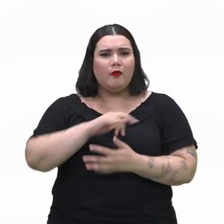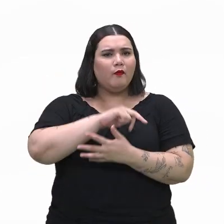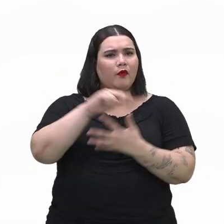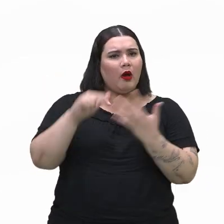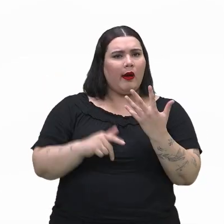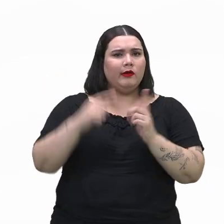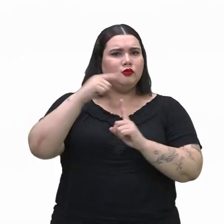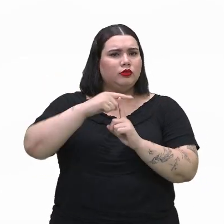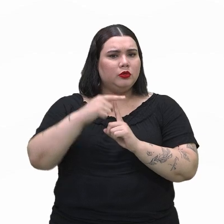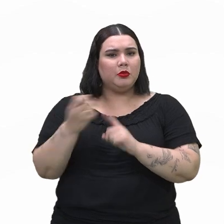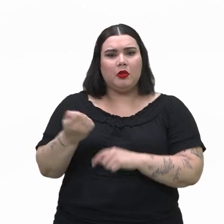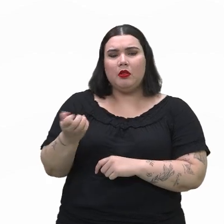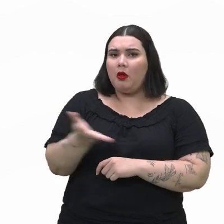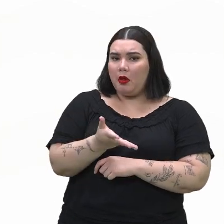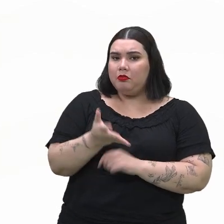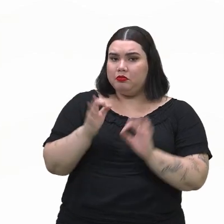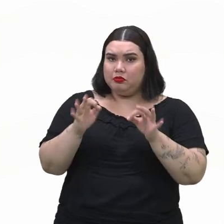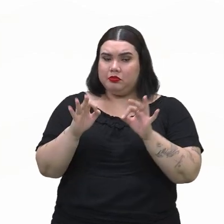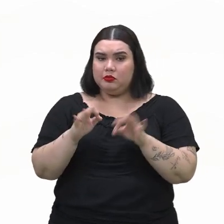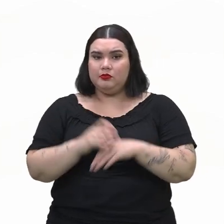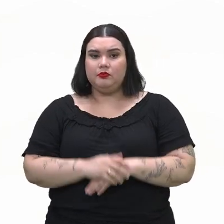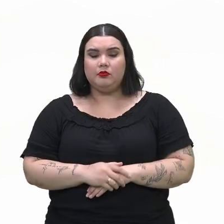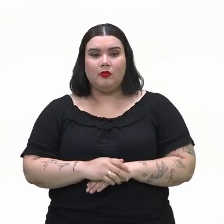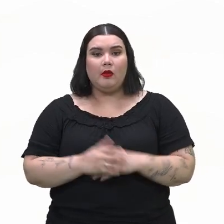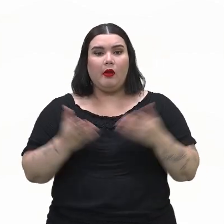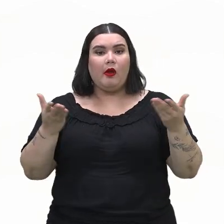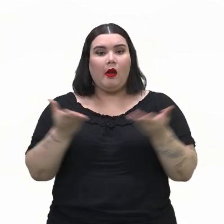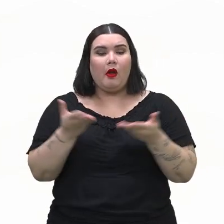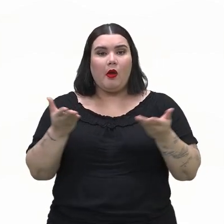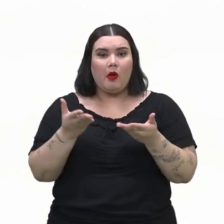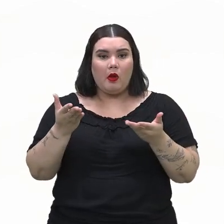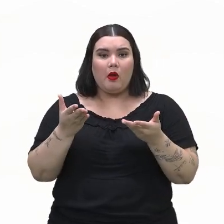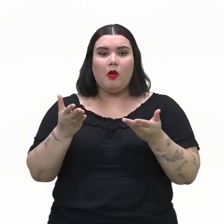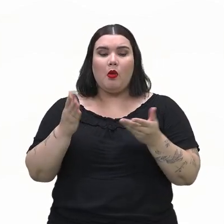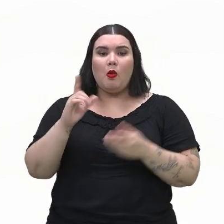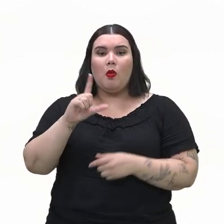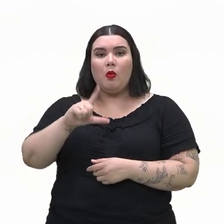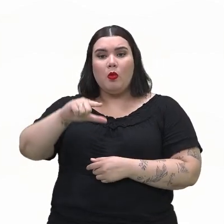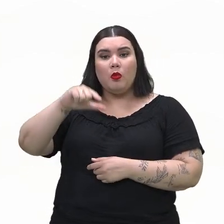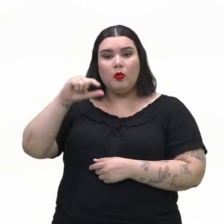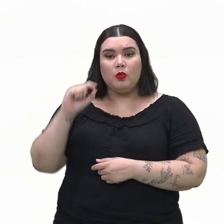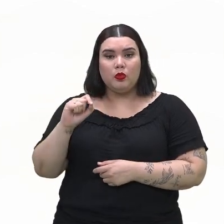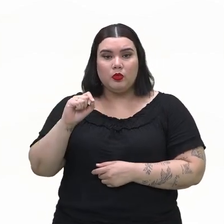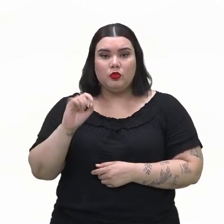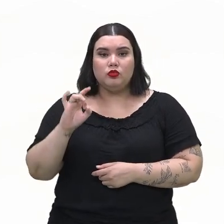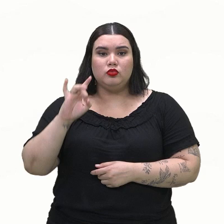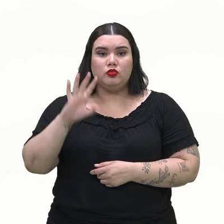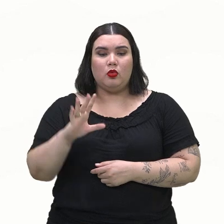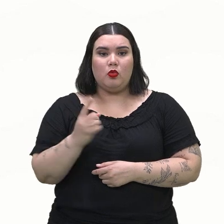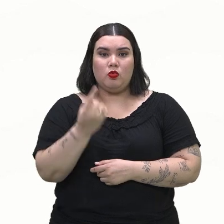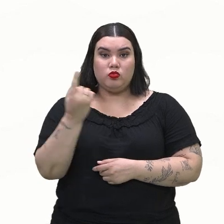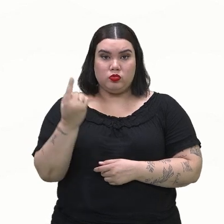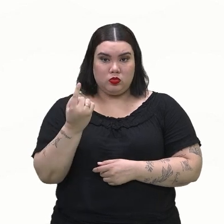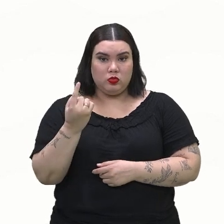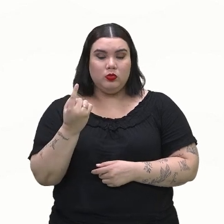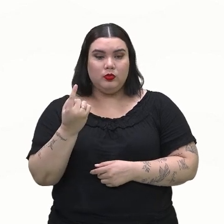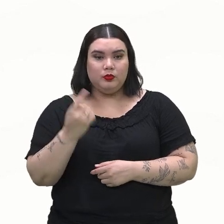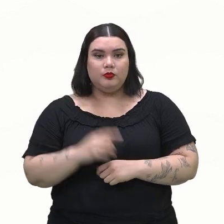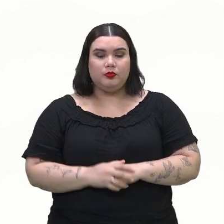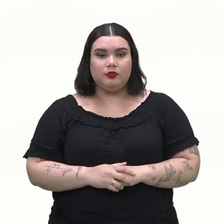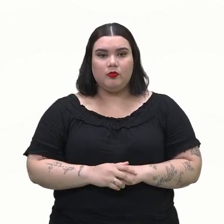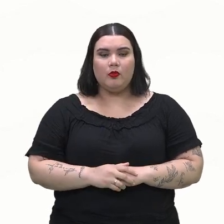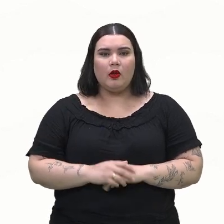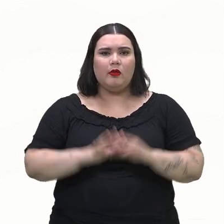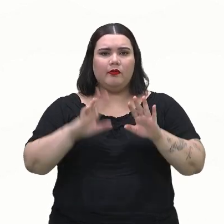dados. Bem, a gente vai desconsiderar esses dados que estão mais à nossa esquerda. Por quê?